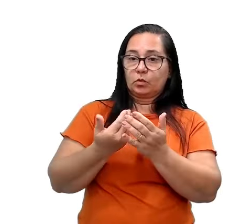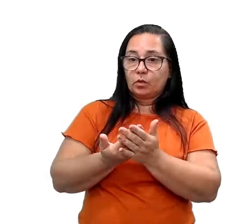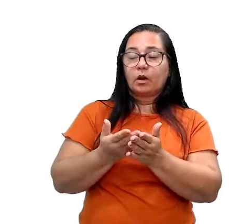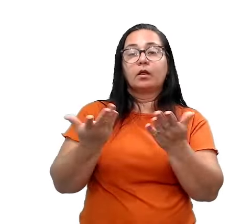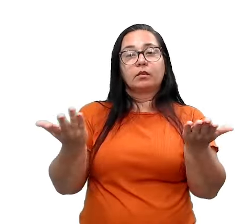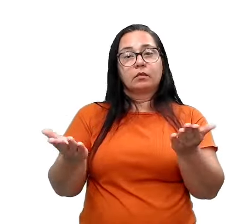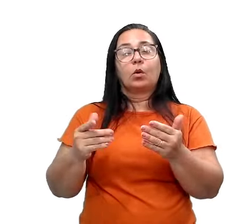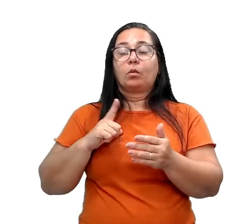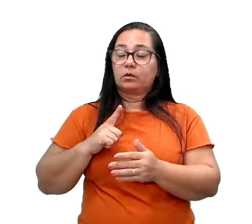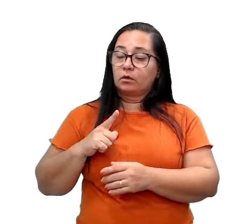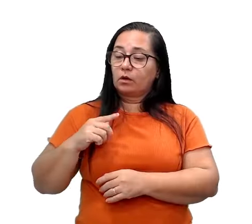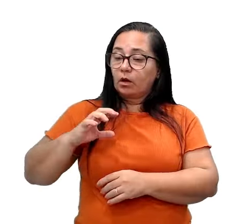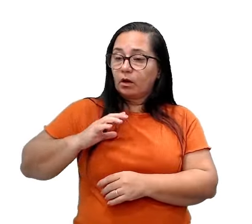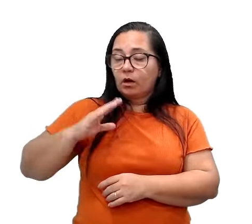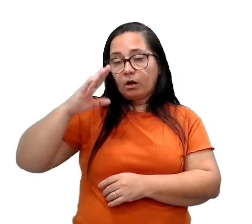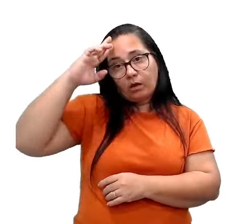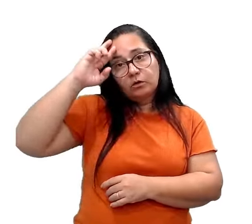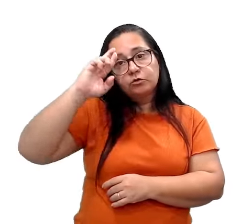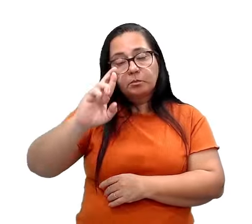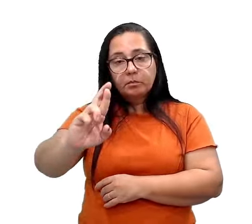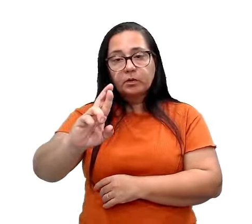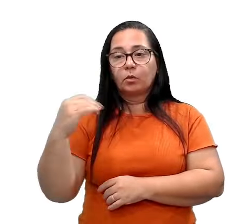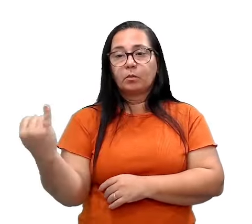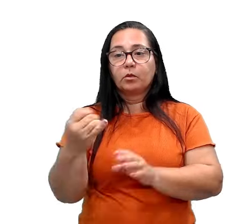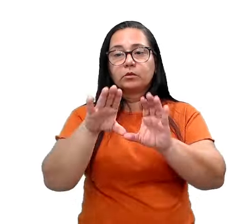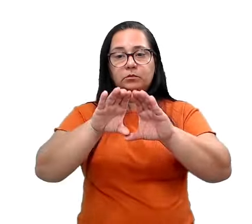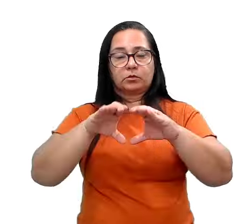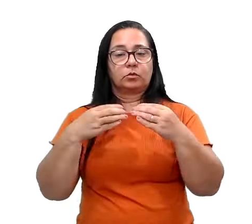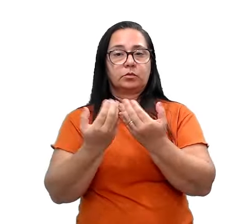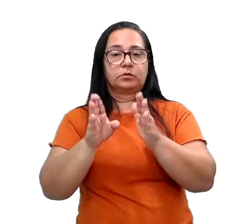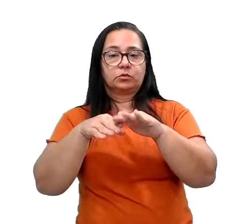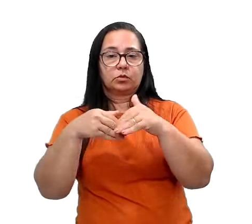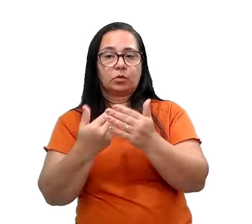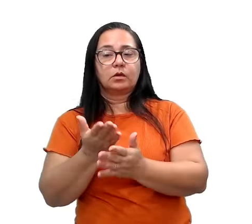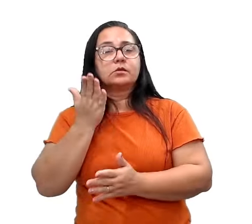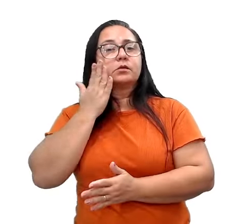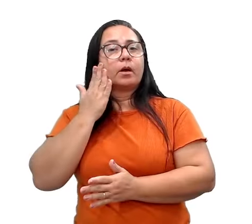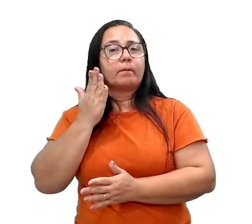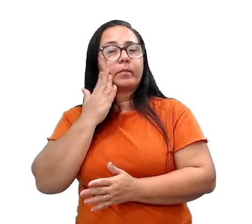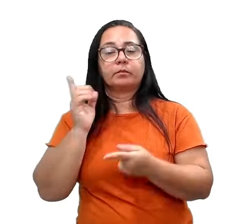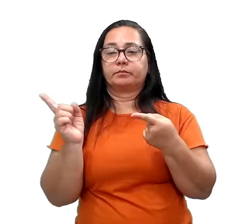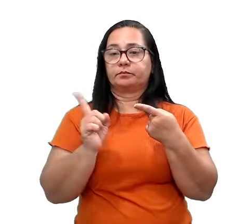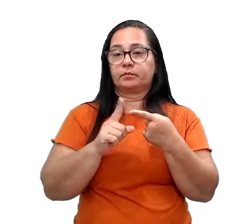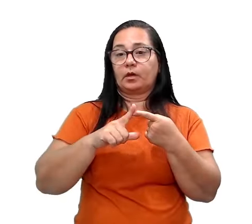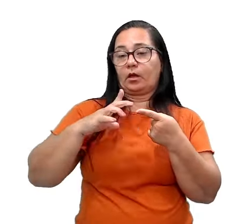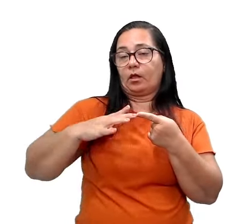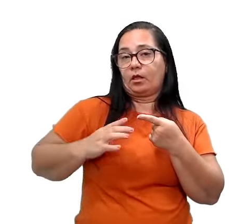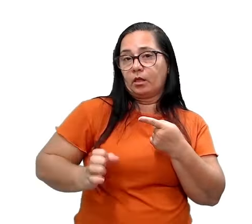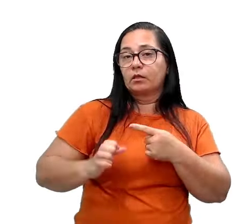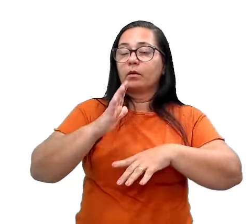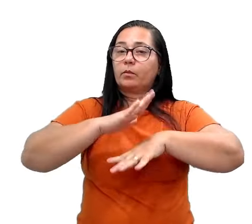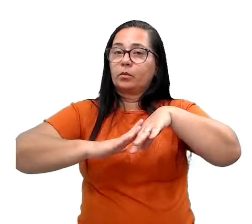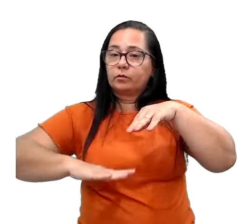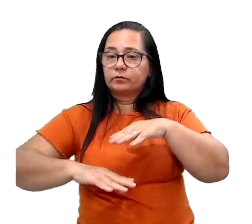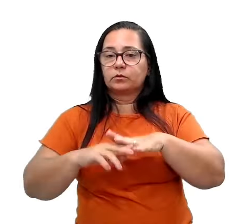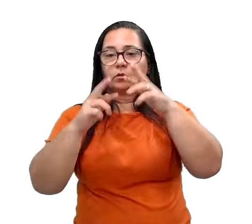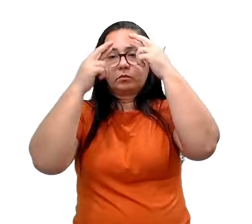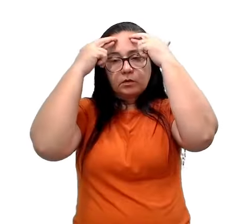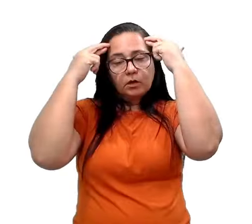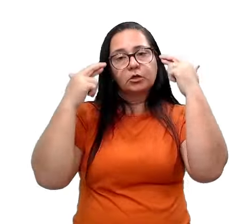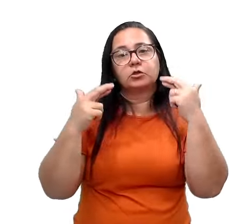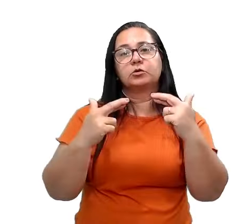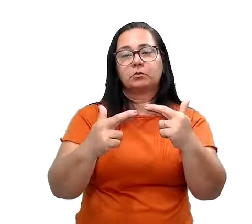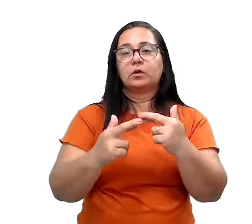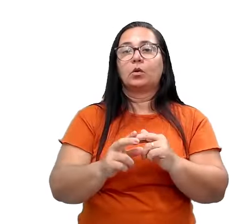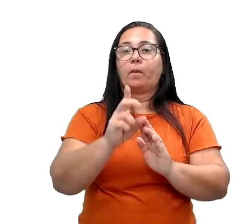desse respeito, é importante para toda a comunidade escolar saber dos seguintes pontos, a ética profissional, o respeito pelos